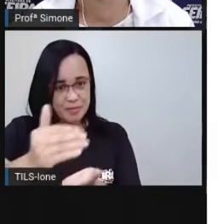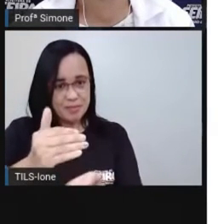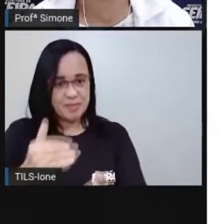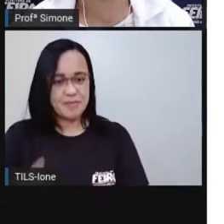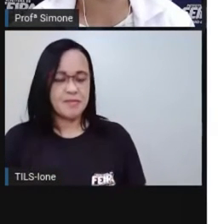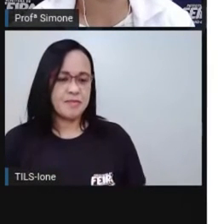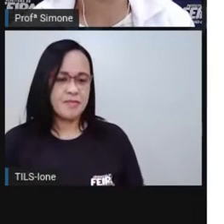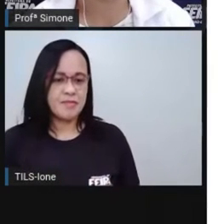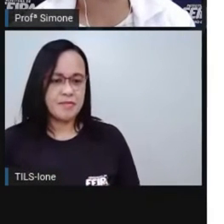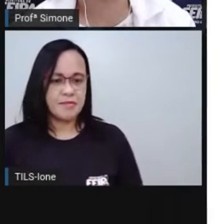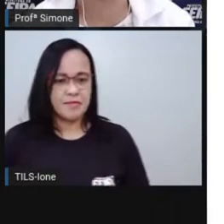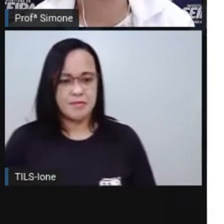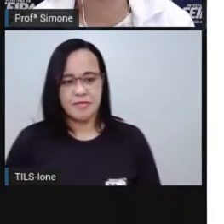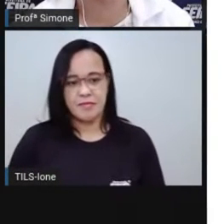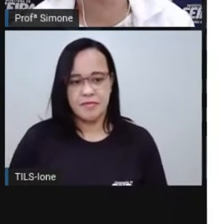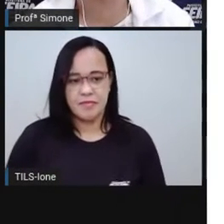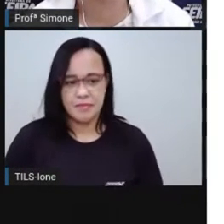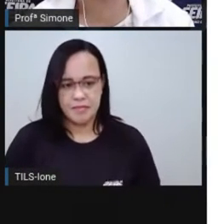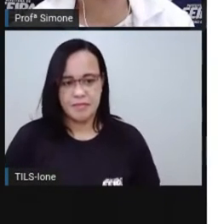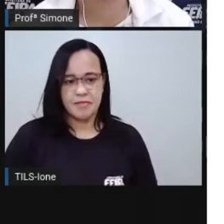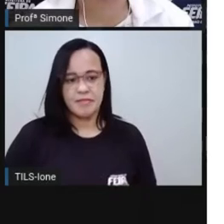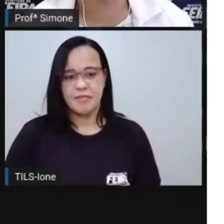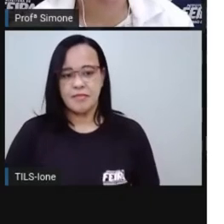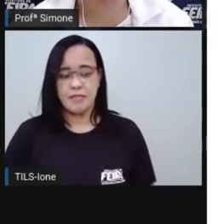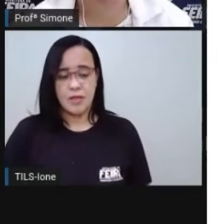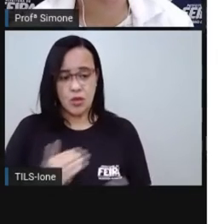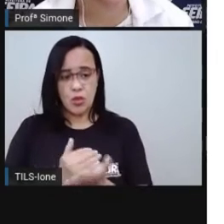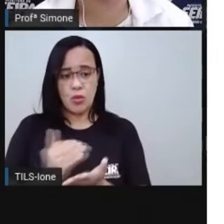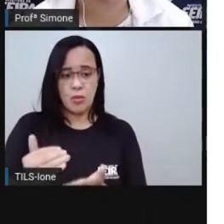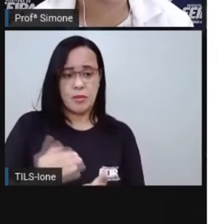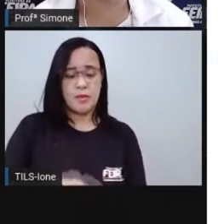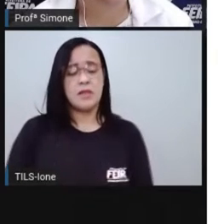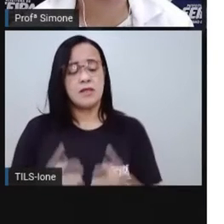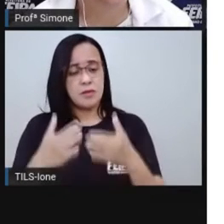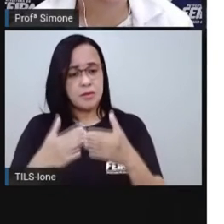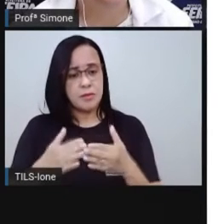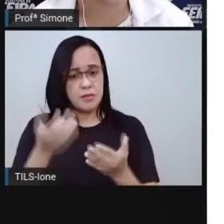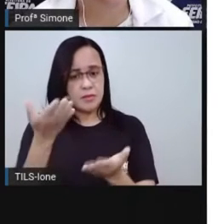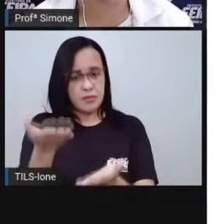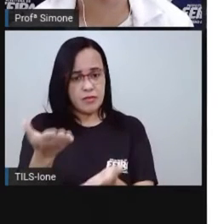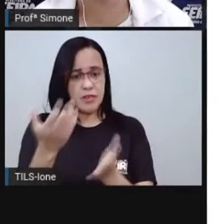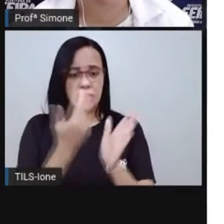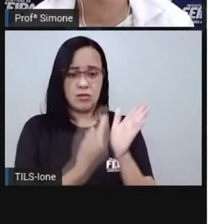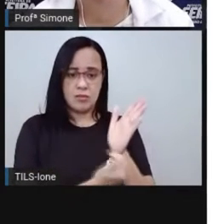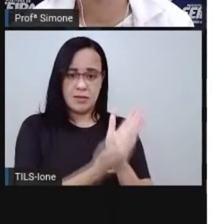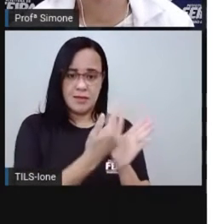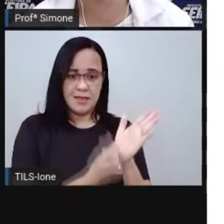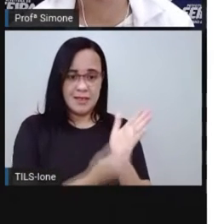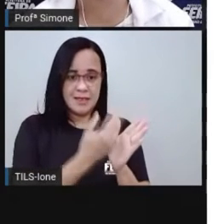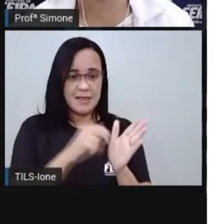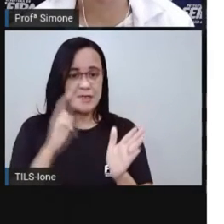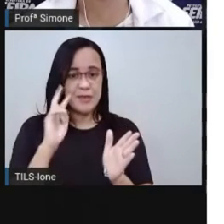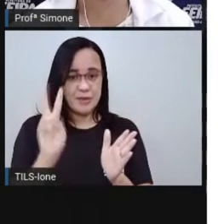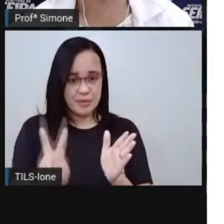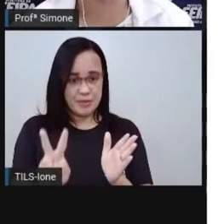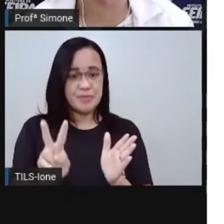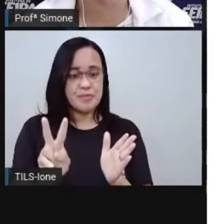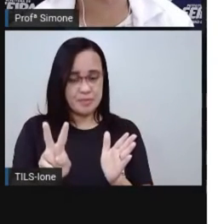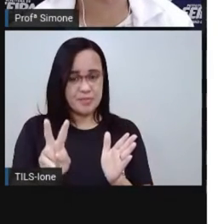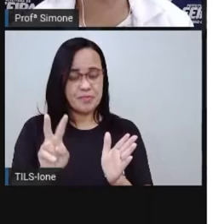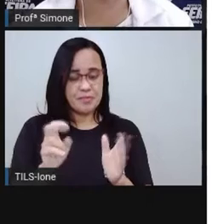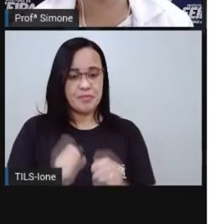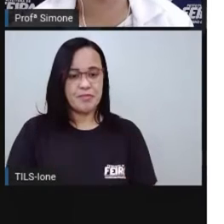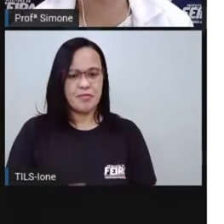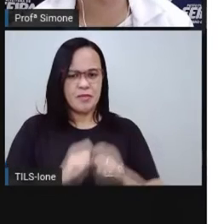De início, eu peço que vocês observem essa imagem. Essa imagem é o